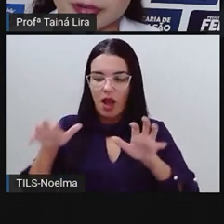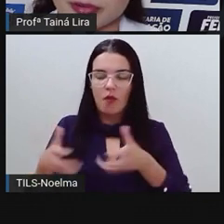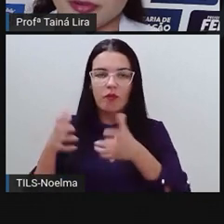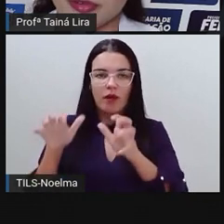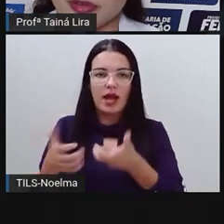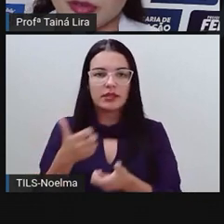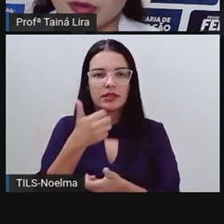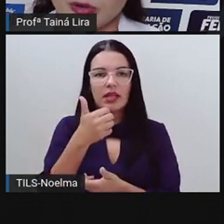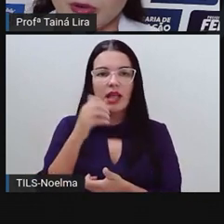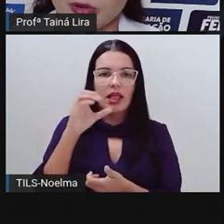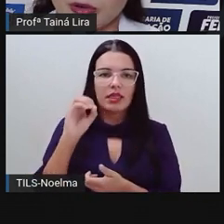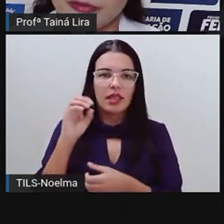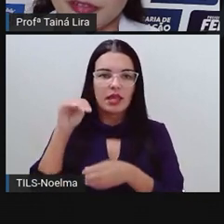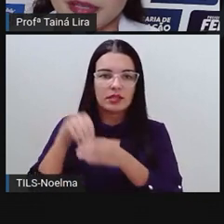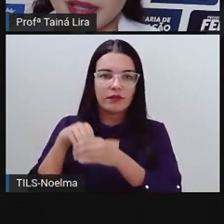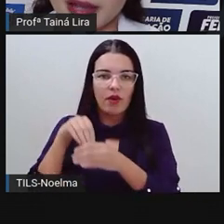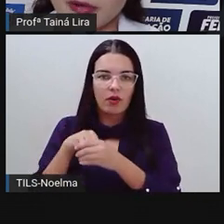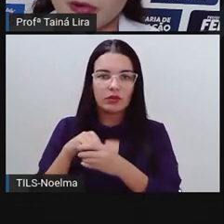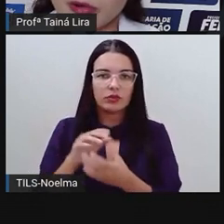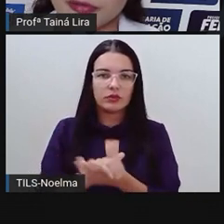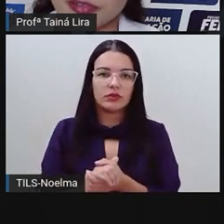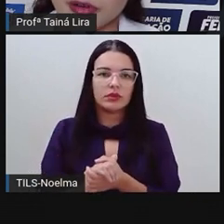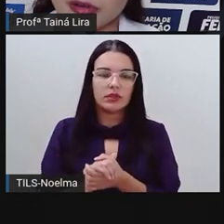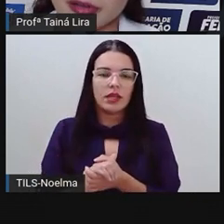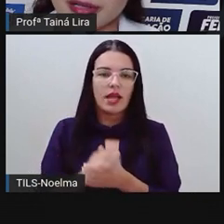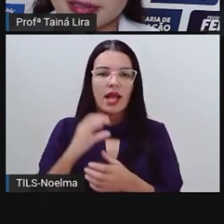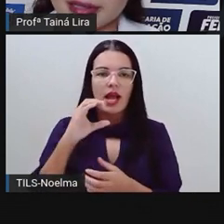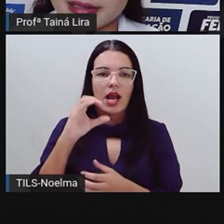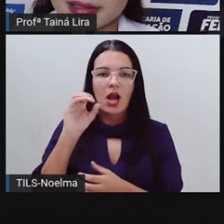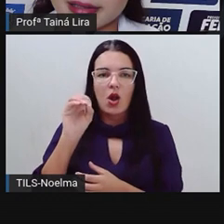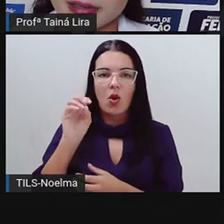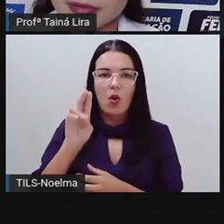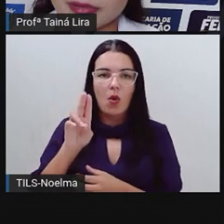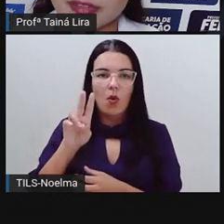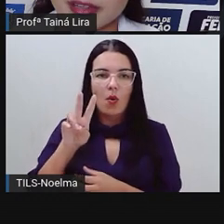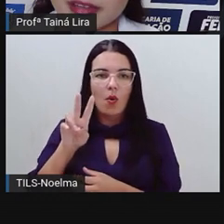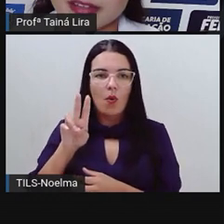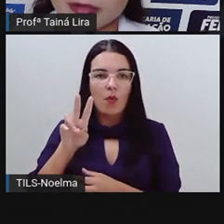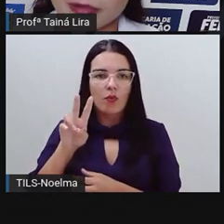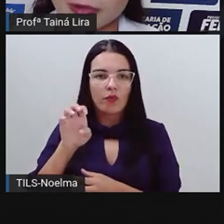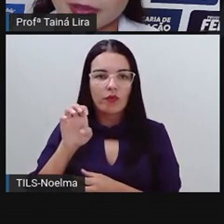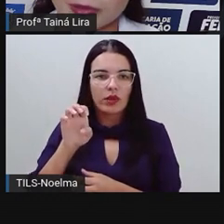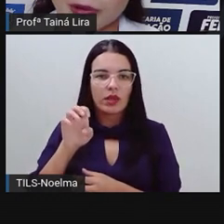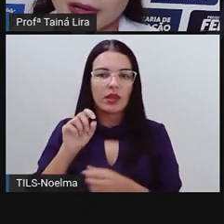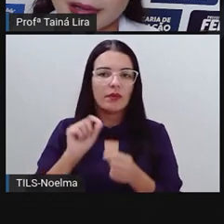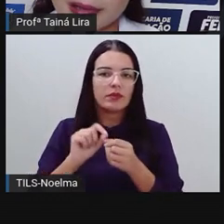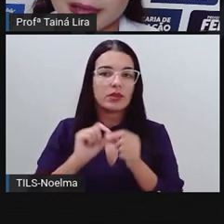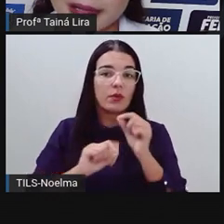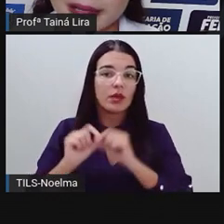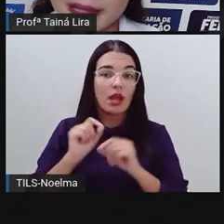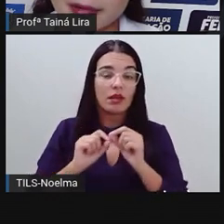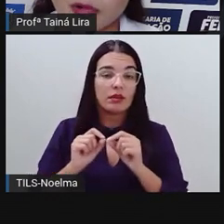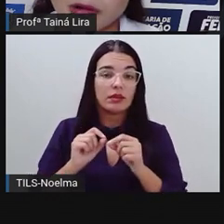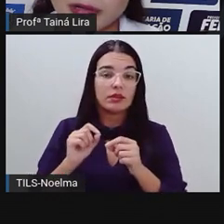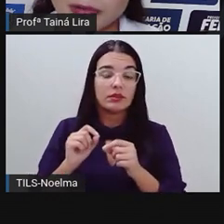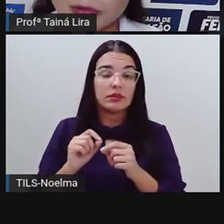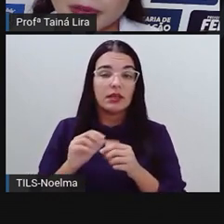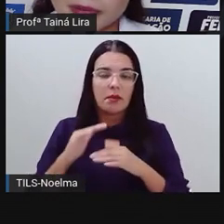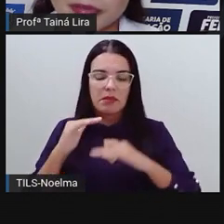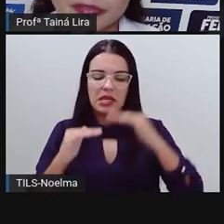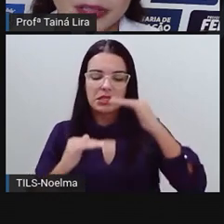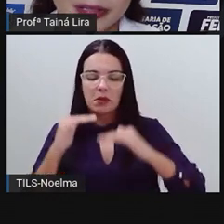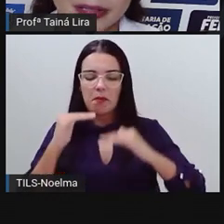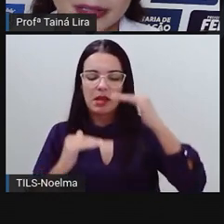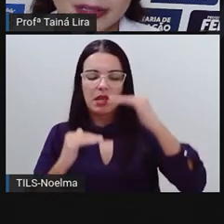10 votos, couve, a couve, ó, ele está aqui entre o 6 e o 8, ó. Qual é o